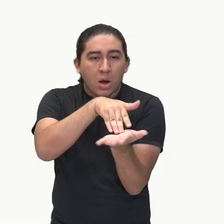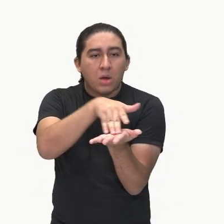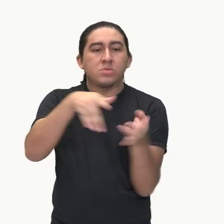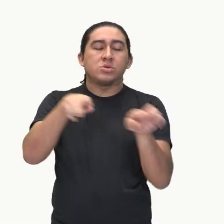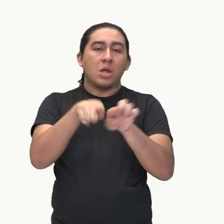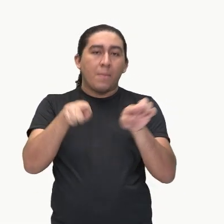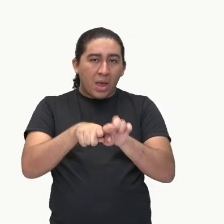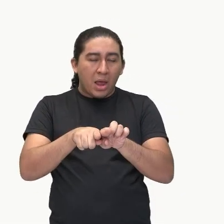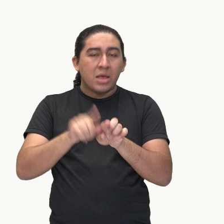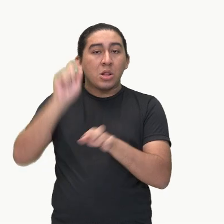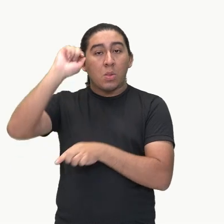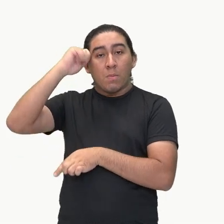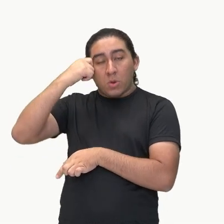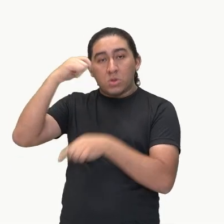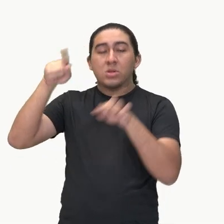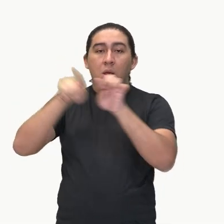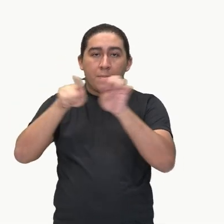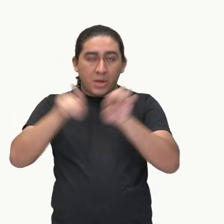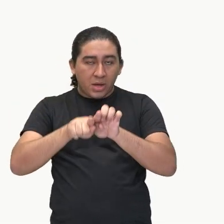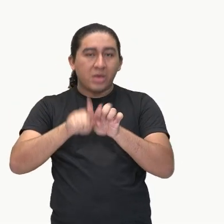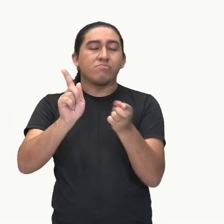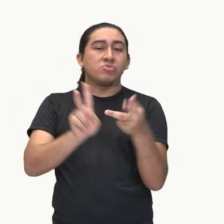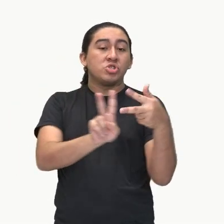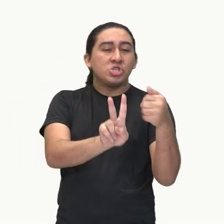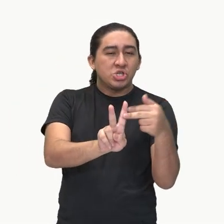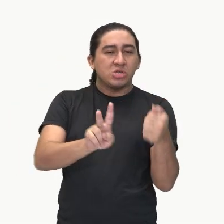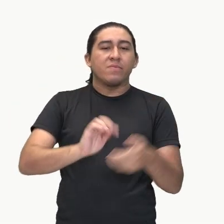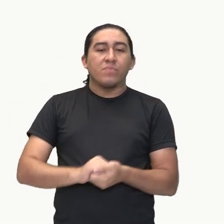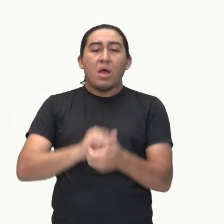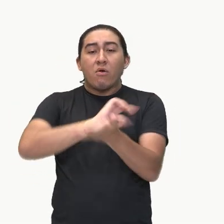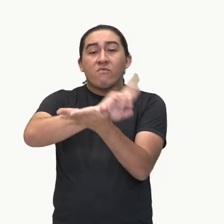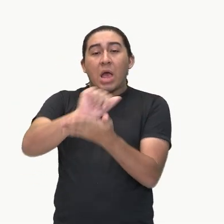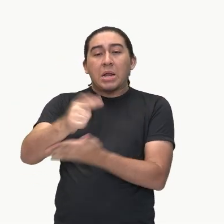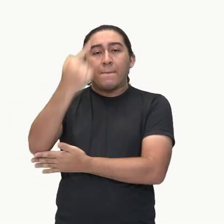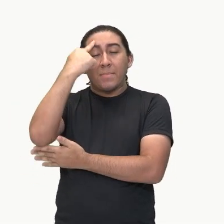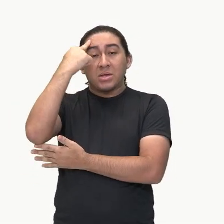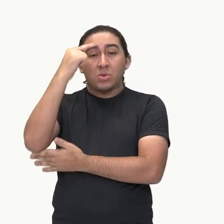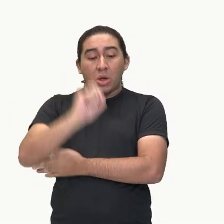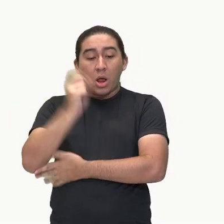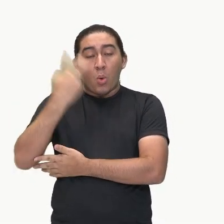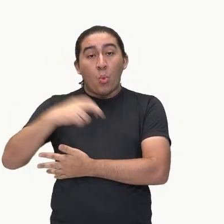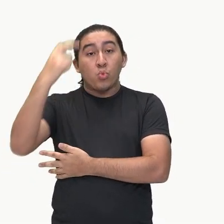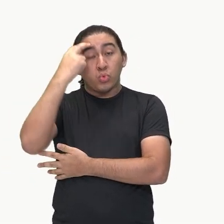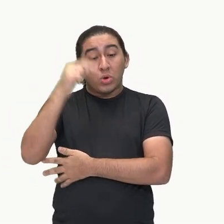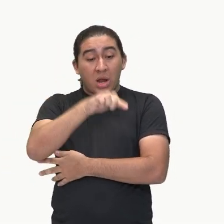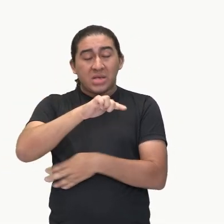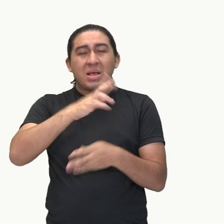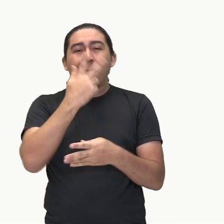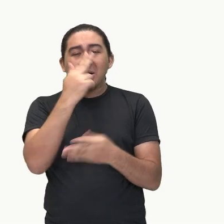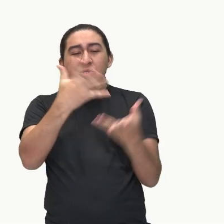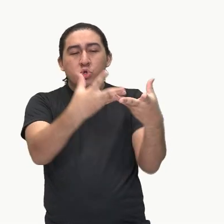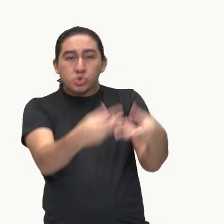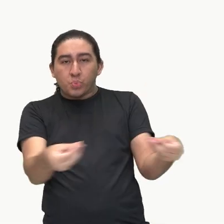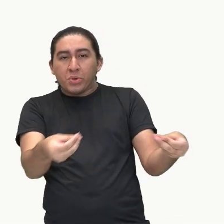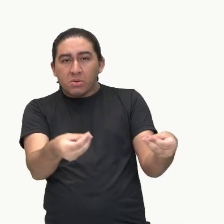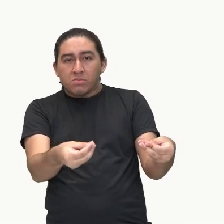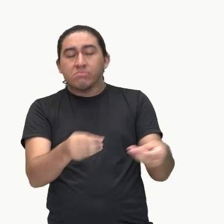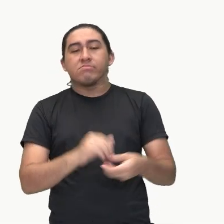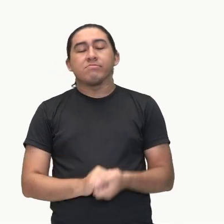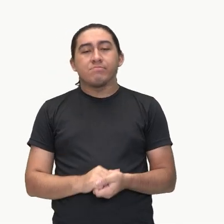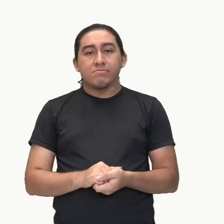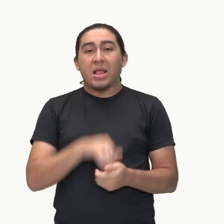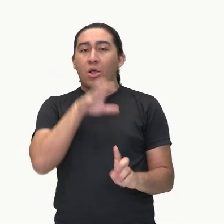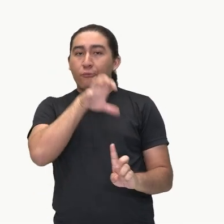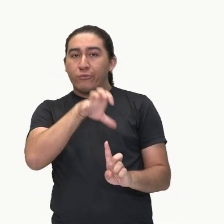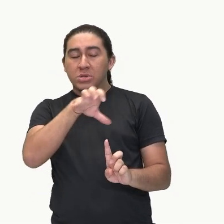e muitas vezes legitimou a dissolução da cultura desses povos. Prova disso foi, durante o